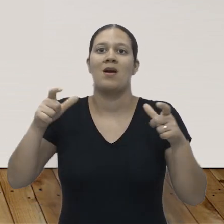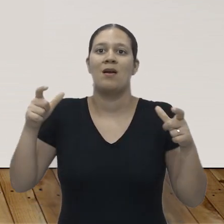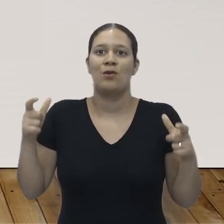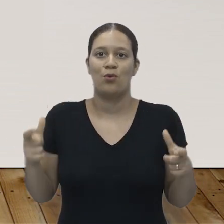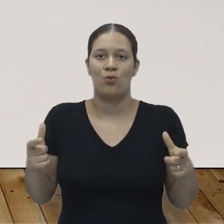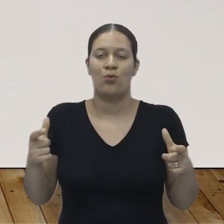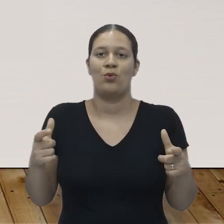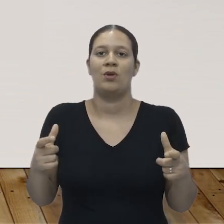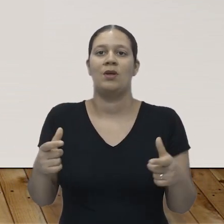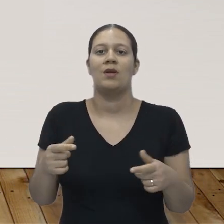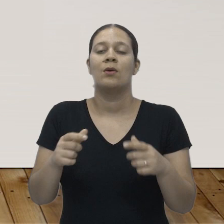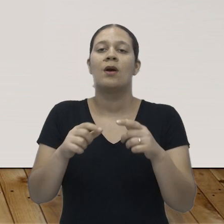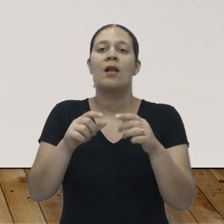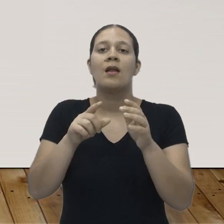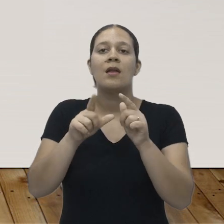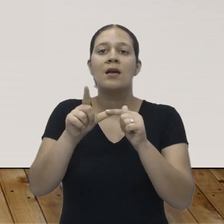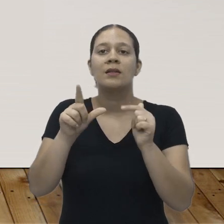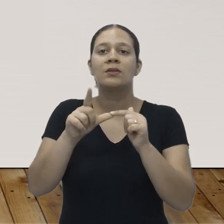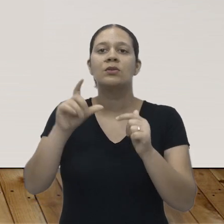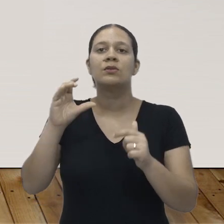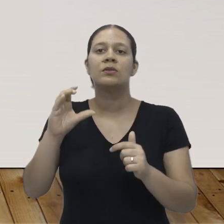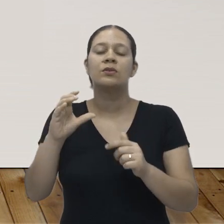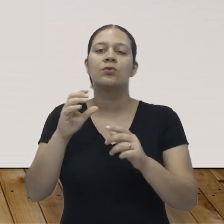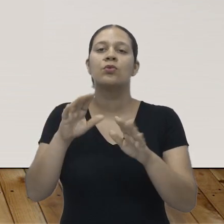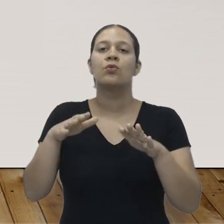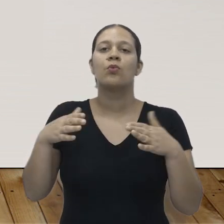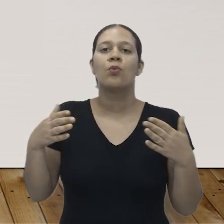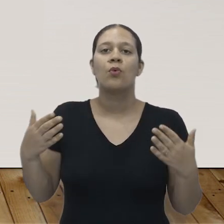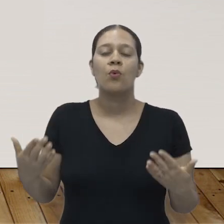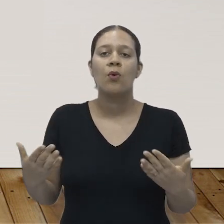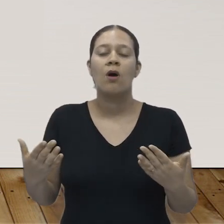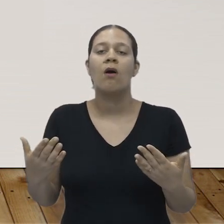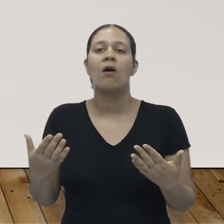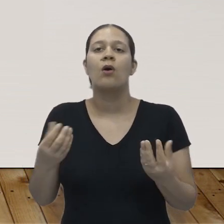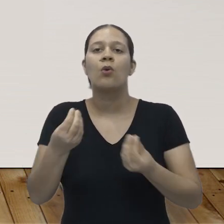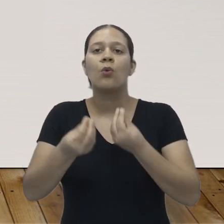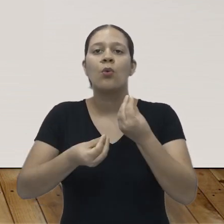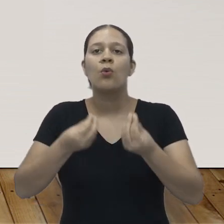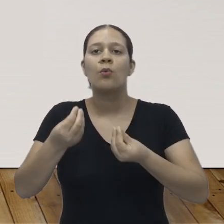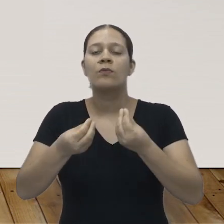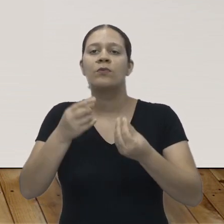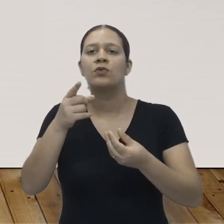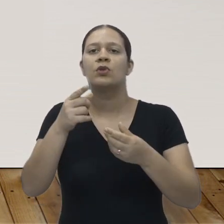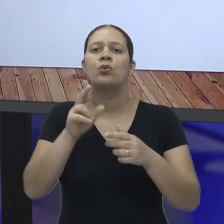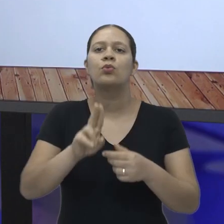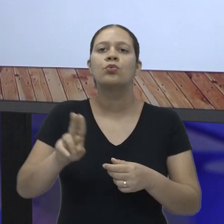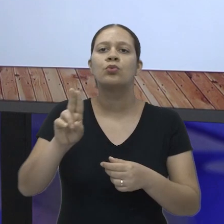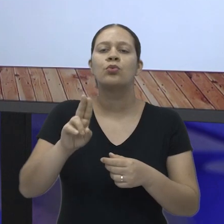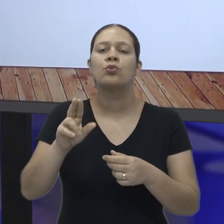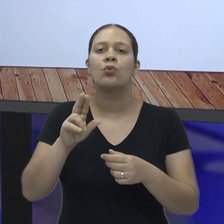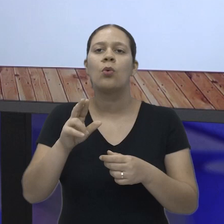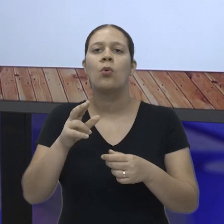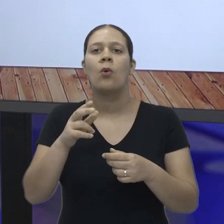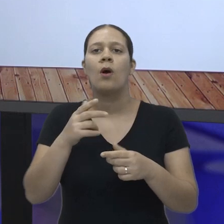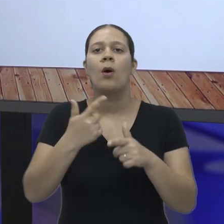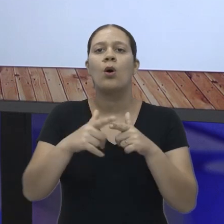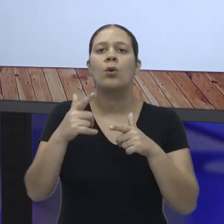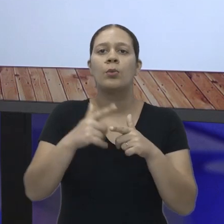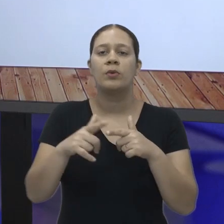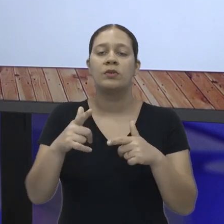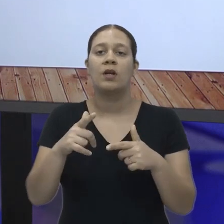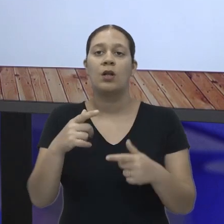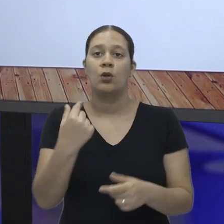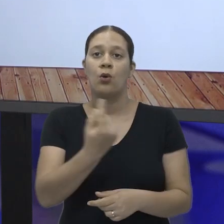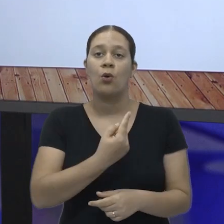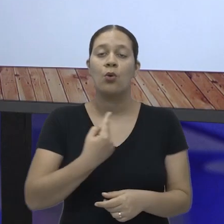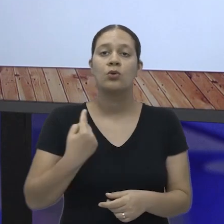maior do que no mês de abril. A letra C pergunta, qual a operação que você utilizou para resolver o problema? Justifique.